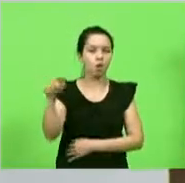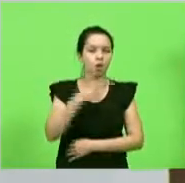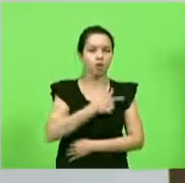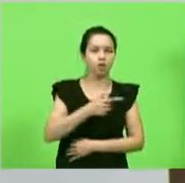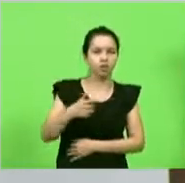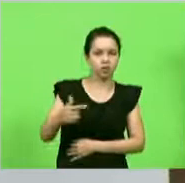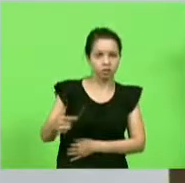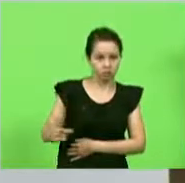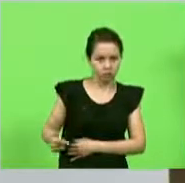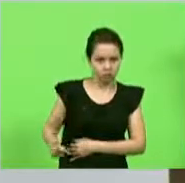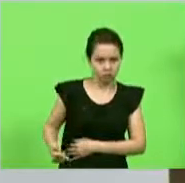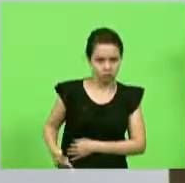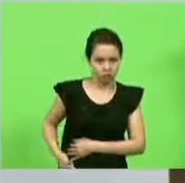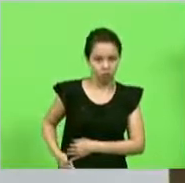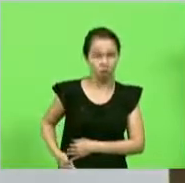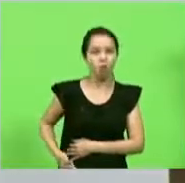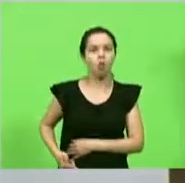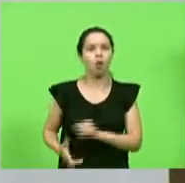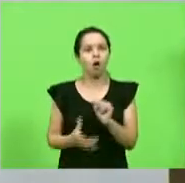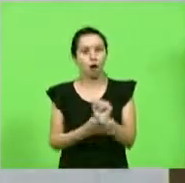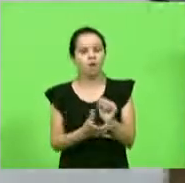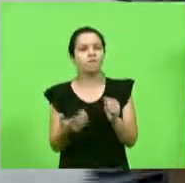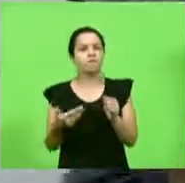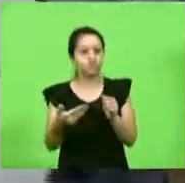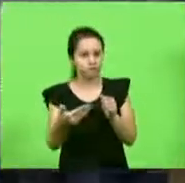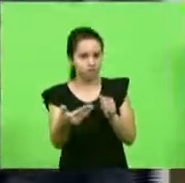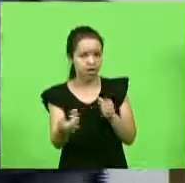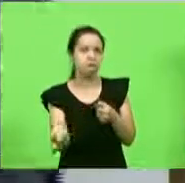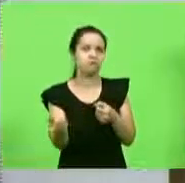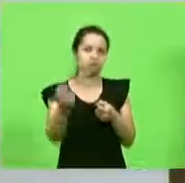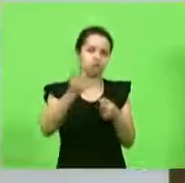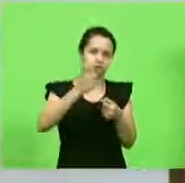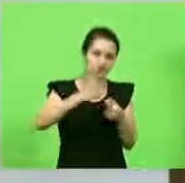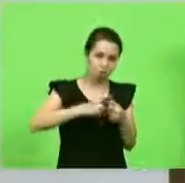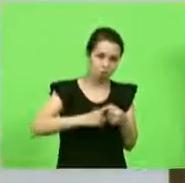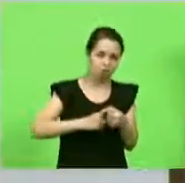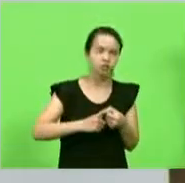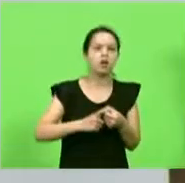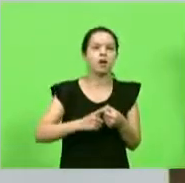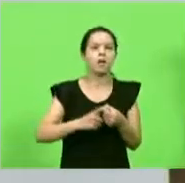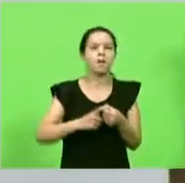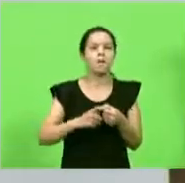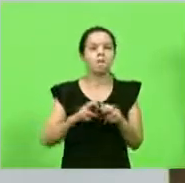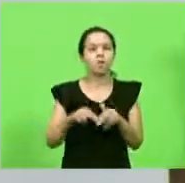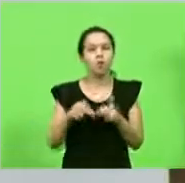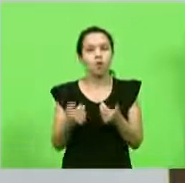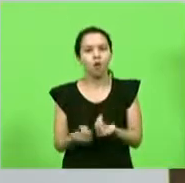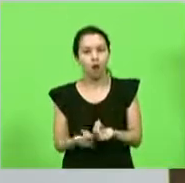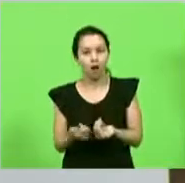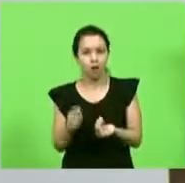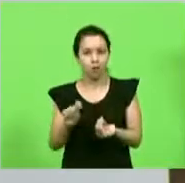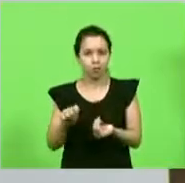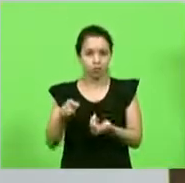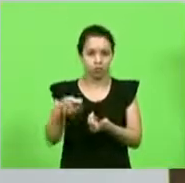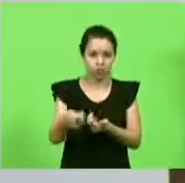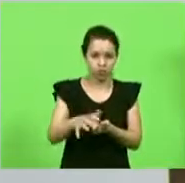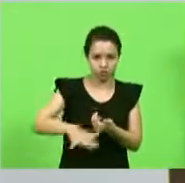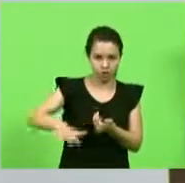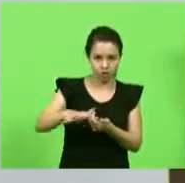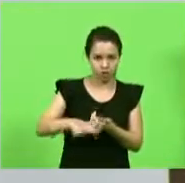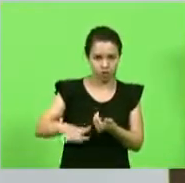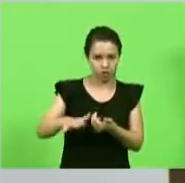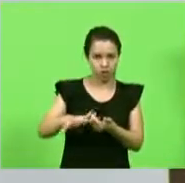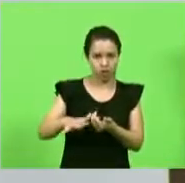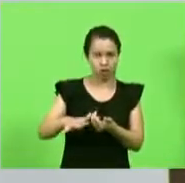estaria garantido a volta dele por conta que a Procuradoria-Geral da República mandou arquivar a